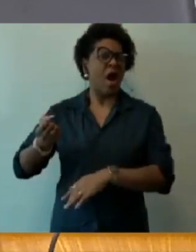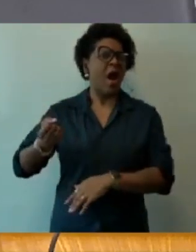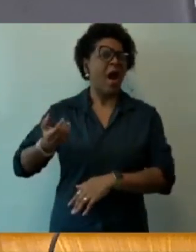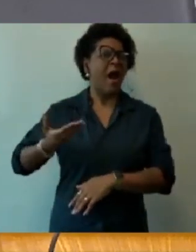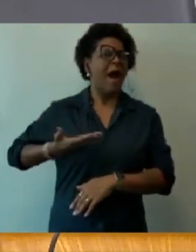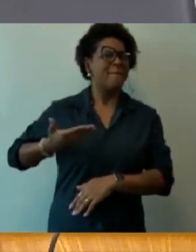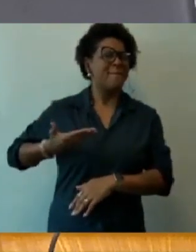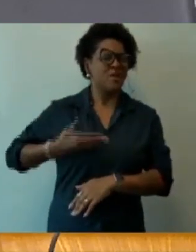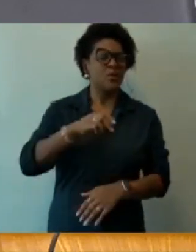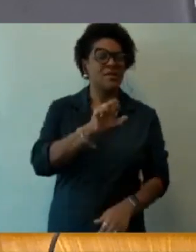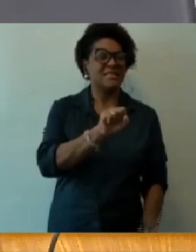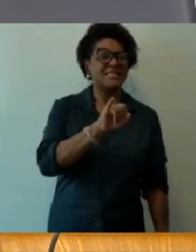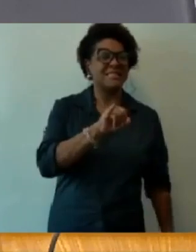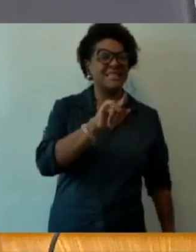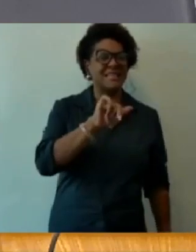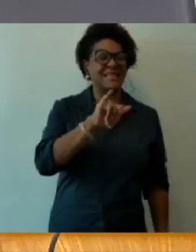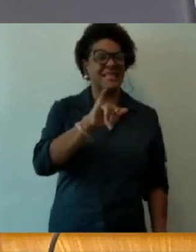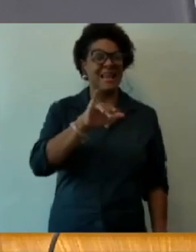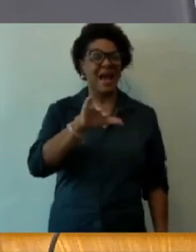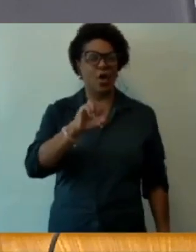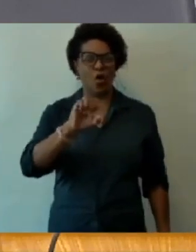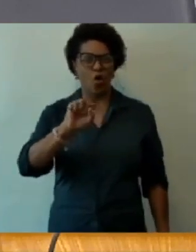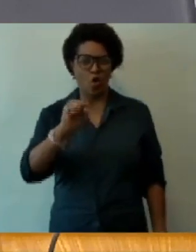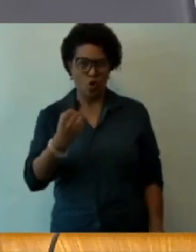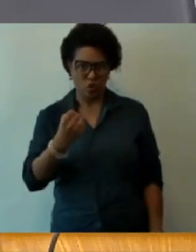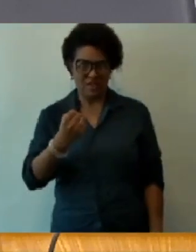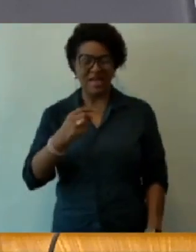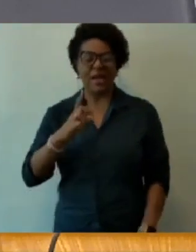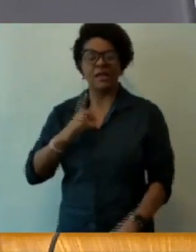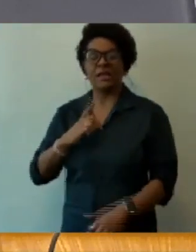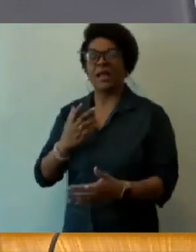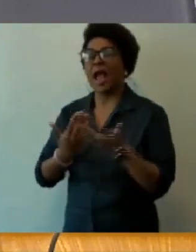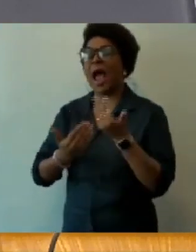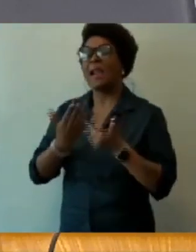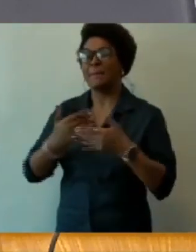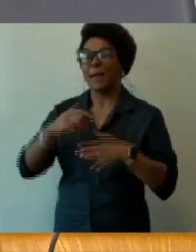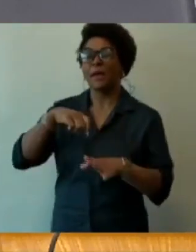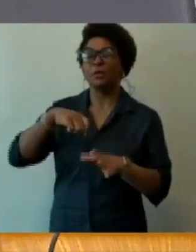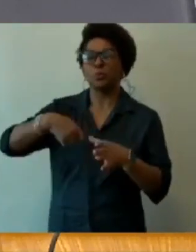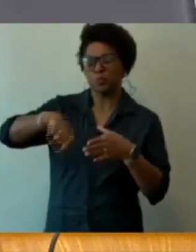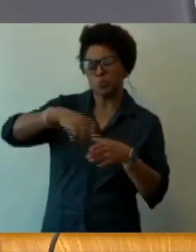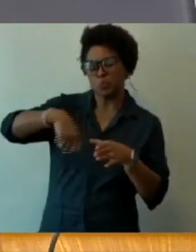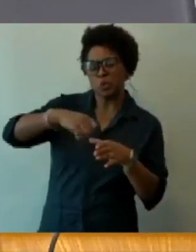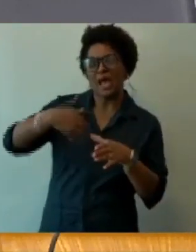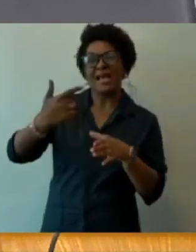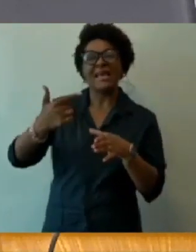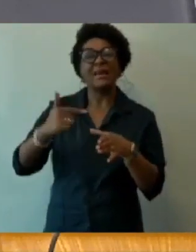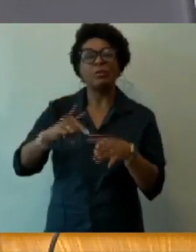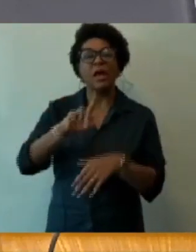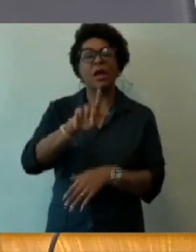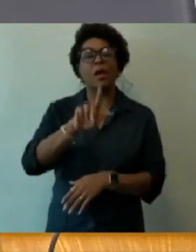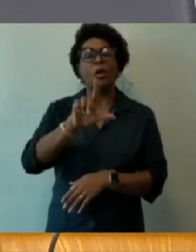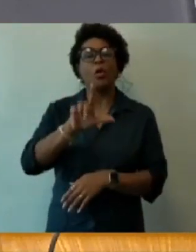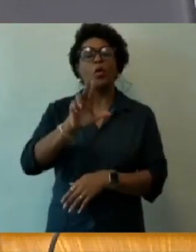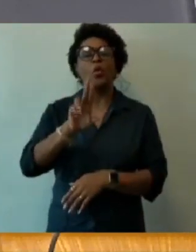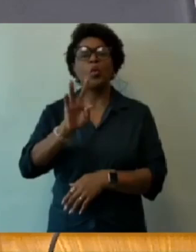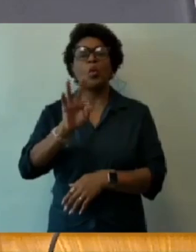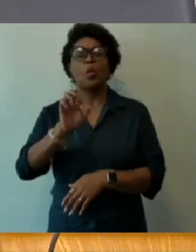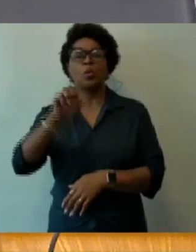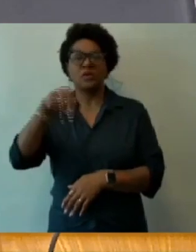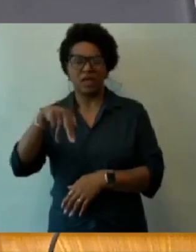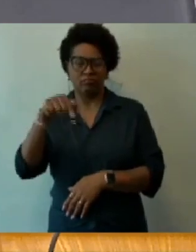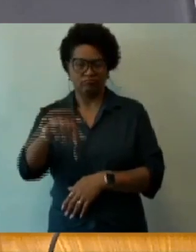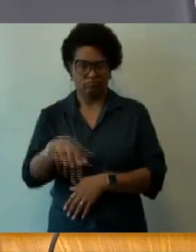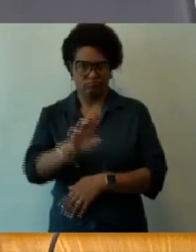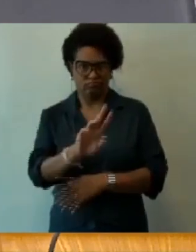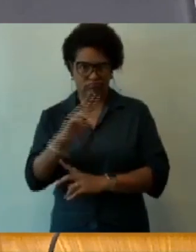que possui alimentos e cozinhas livres de glúten no município de Belo Horizonte, autoria Flávia Borja, o relator